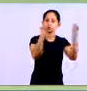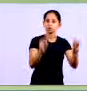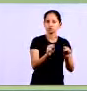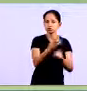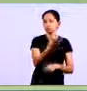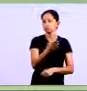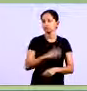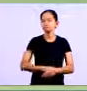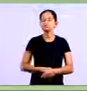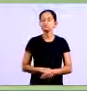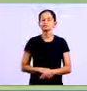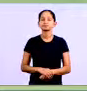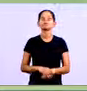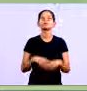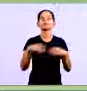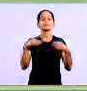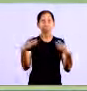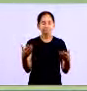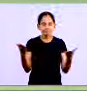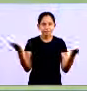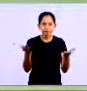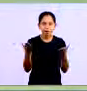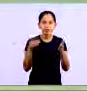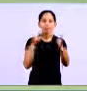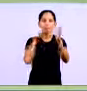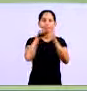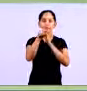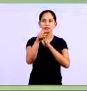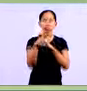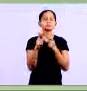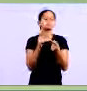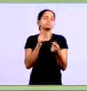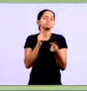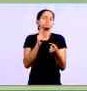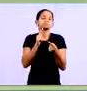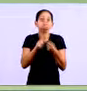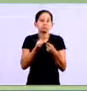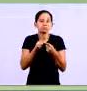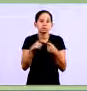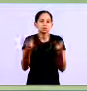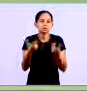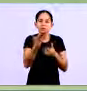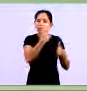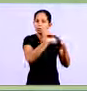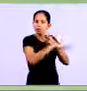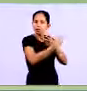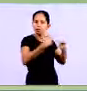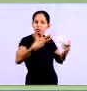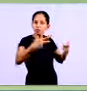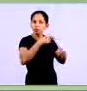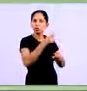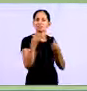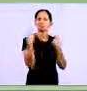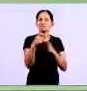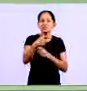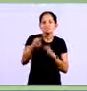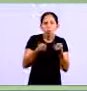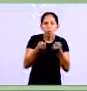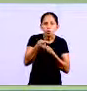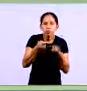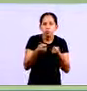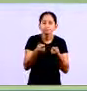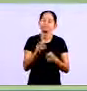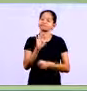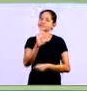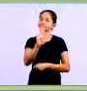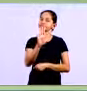Por que controlar os estoques? É outro ponto importante Né Para evitar fraudes É um primeiro ponto Tá Por quê?